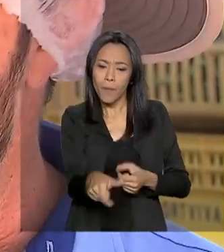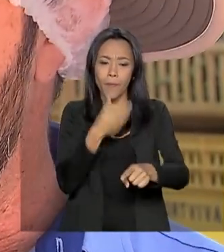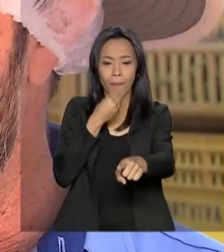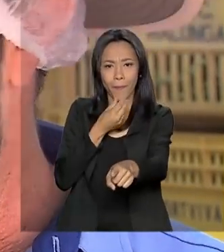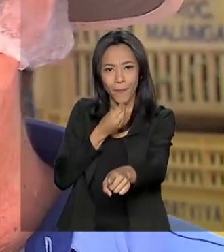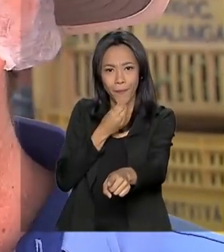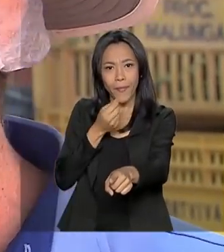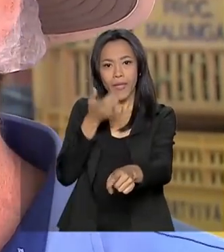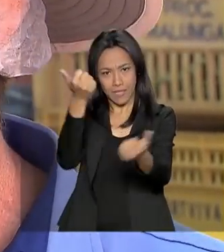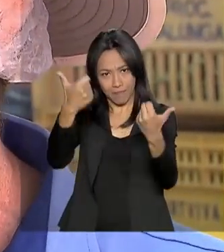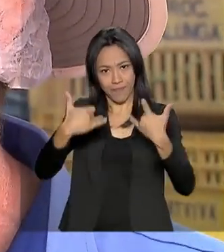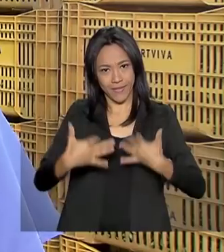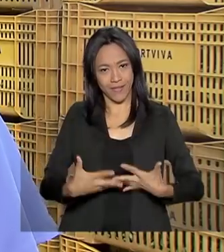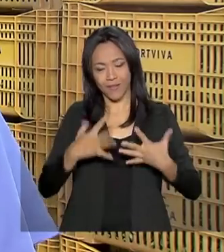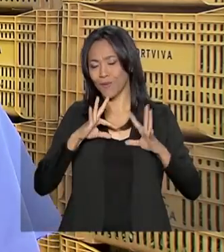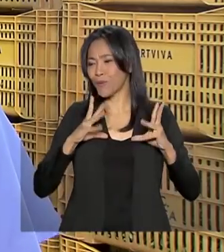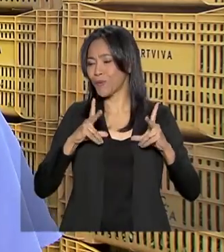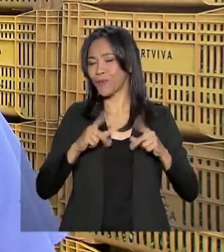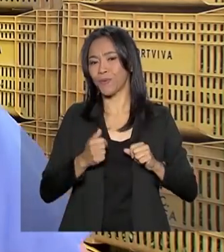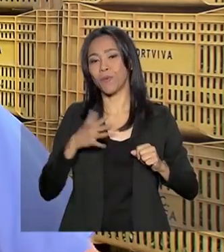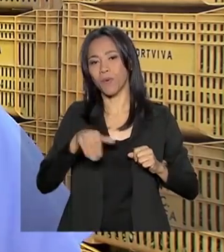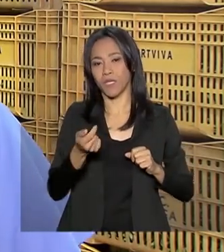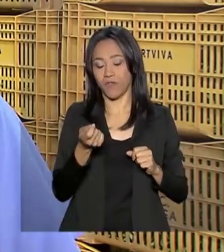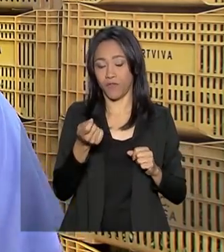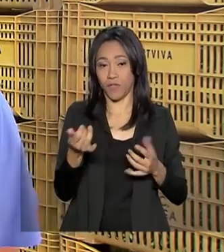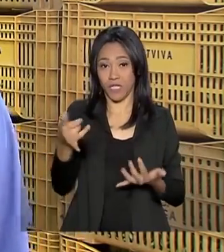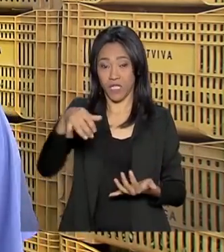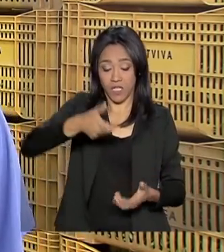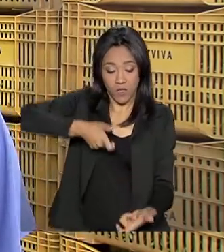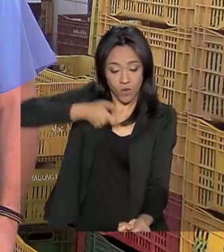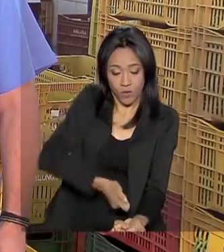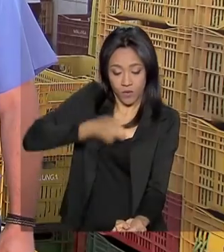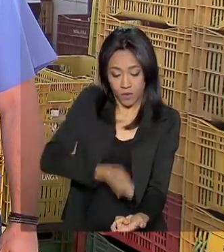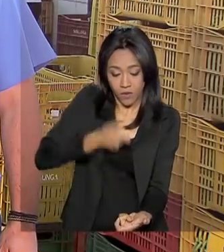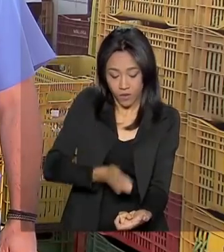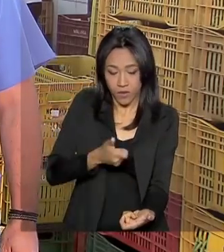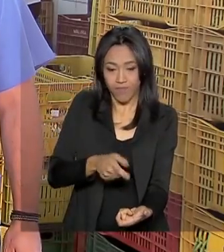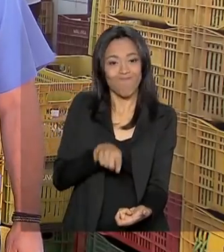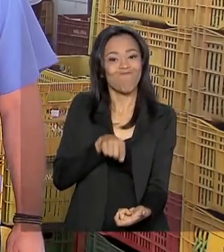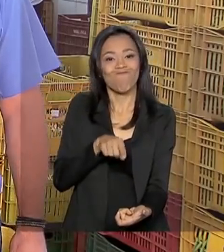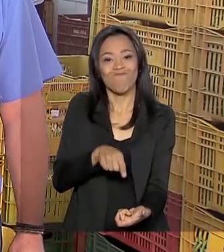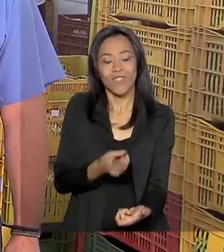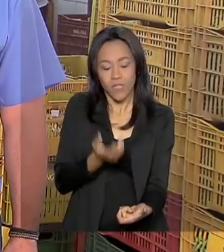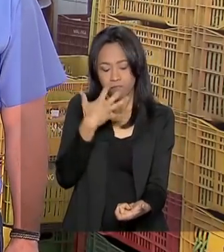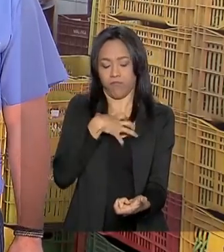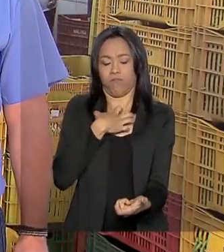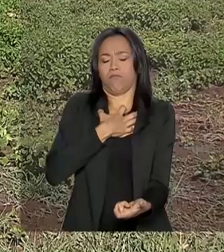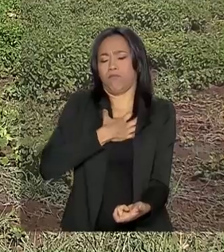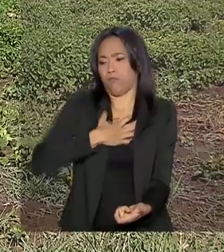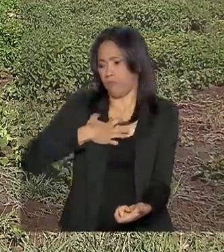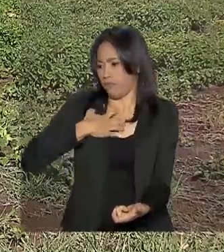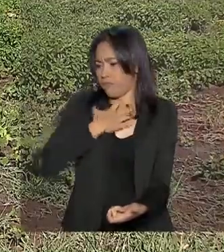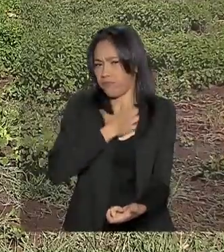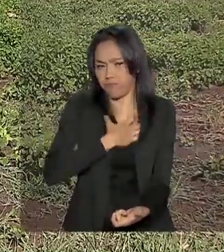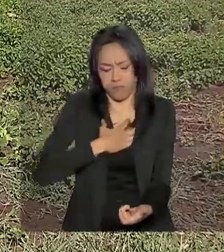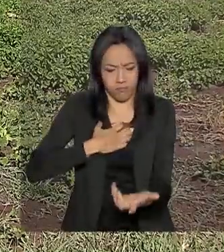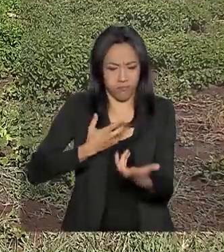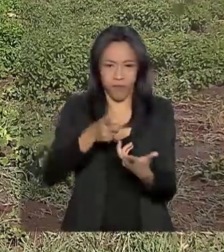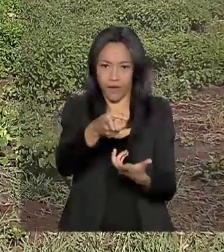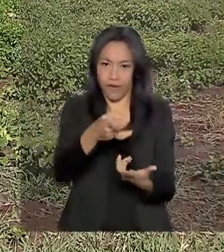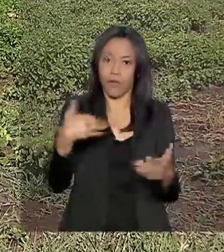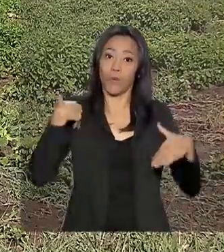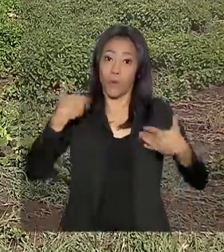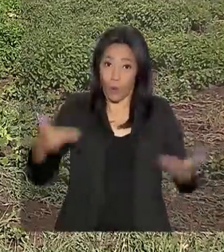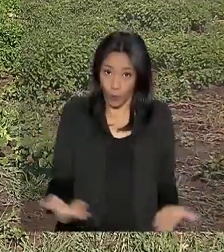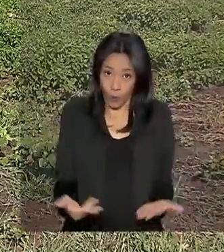conta que tudo começou quando ele foi envenenado com agrotóxicos usados na agricultura convencional. Hoje, com